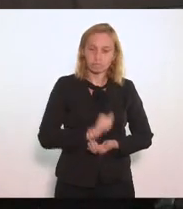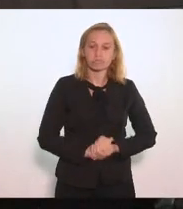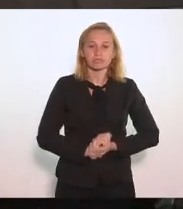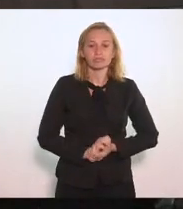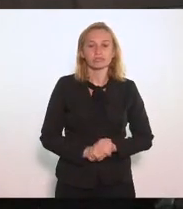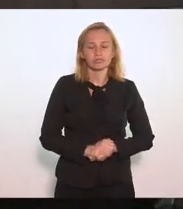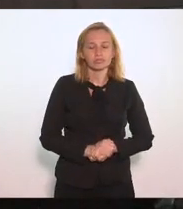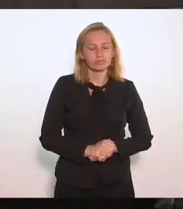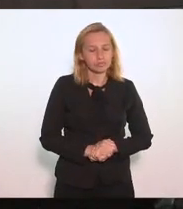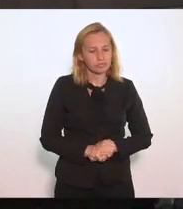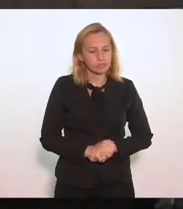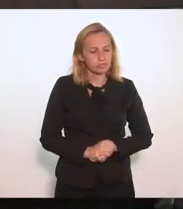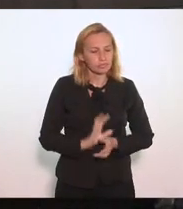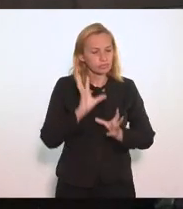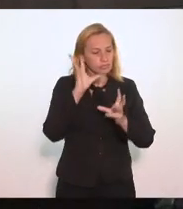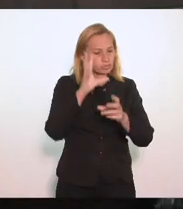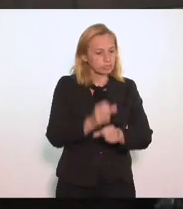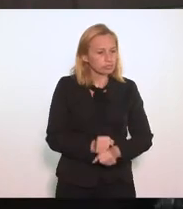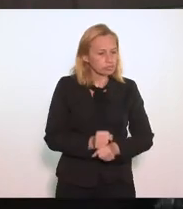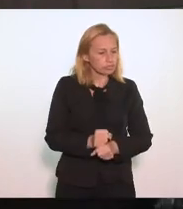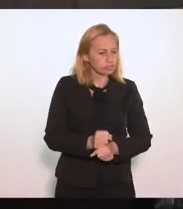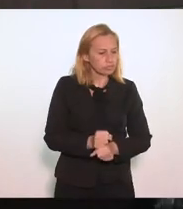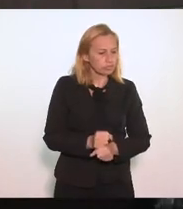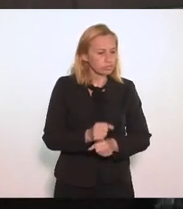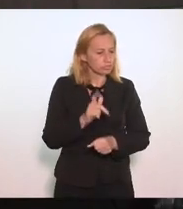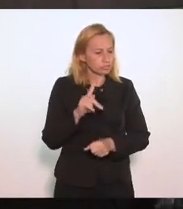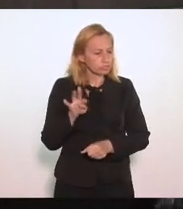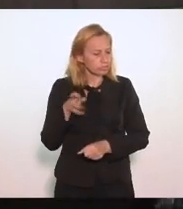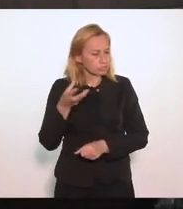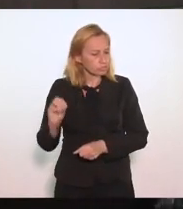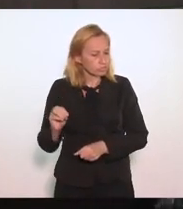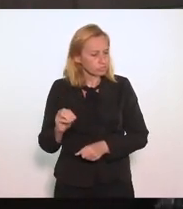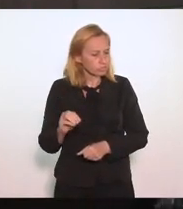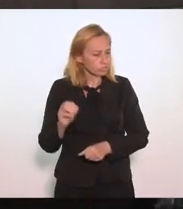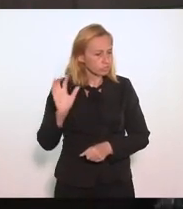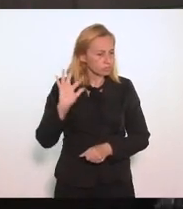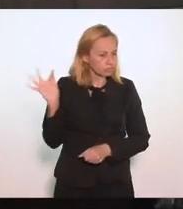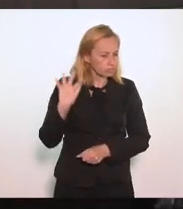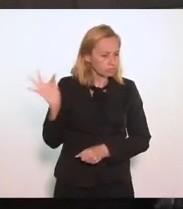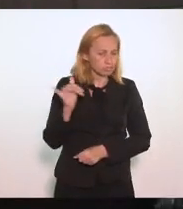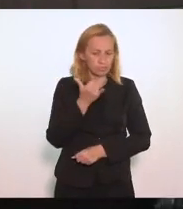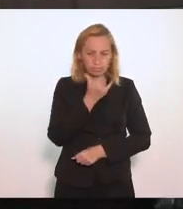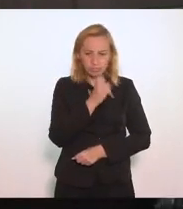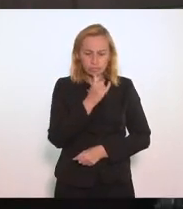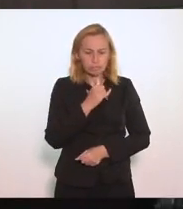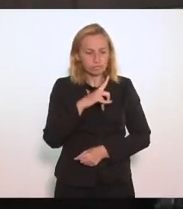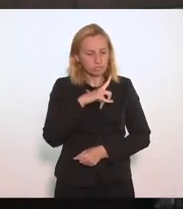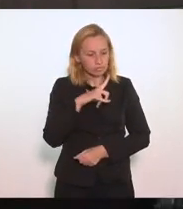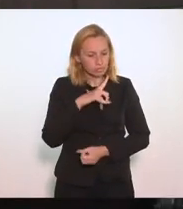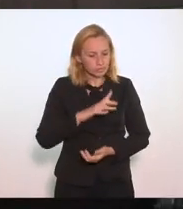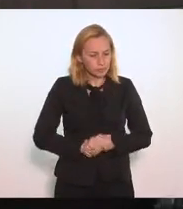Minha monografia De conclusão De graduação Na Universidade Federal Fluminense Que teve